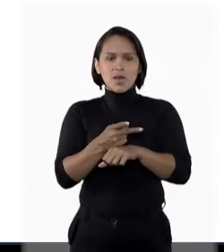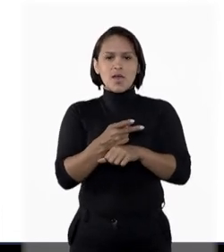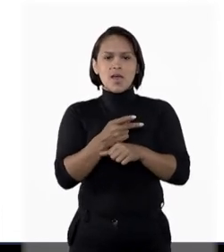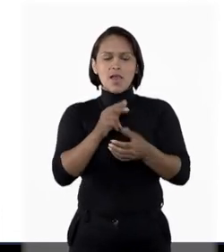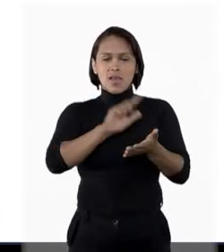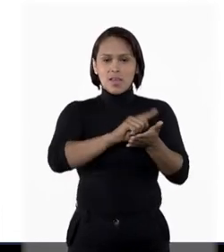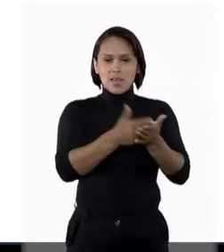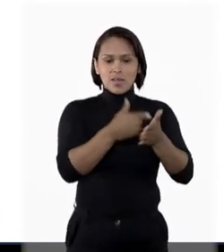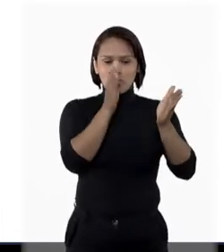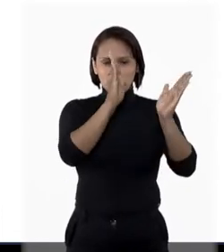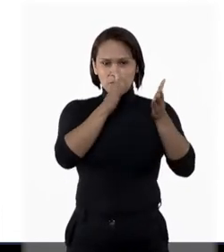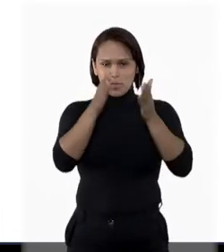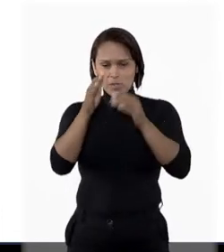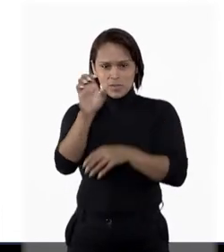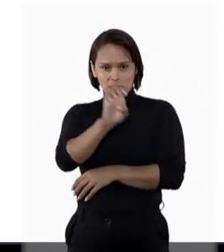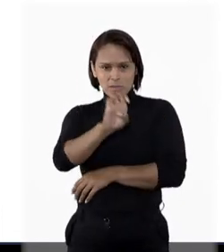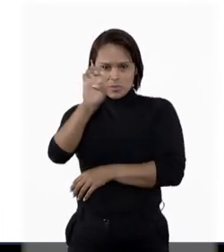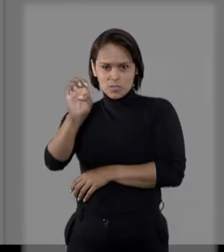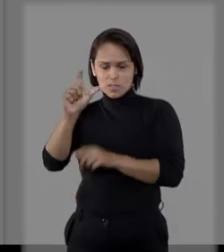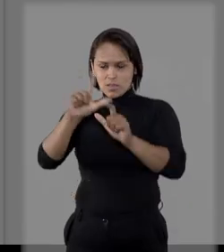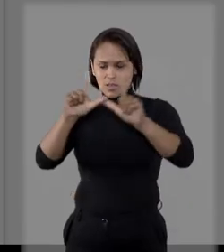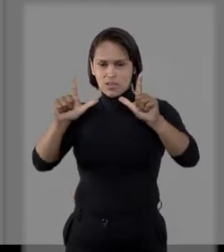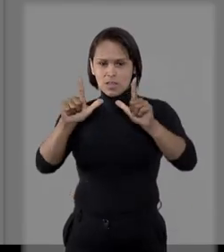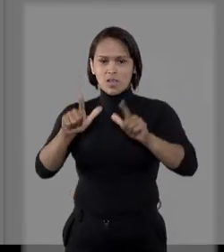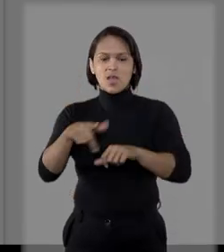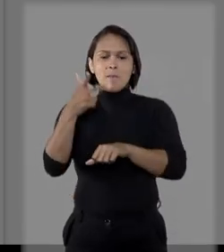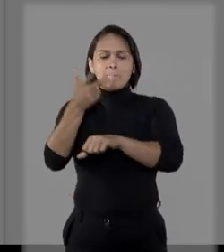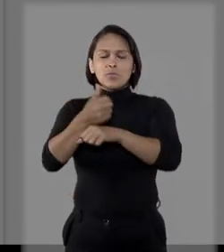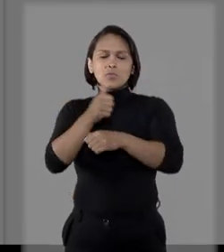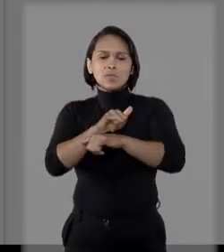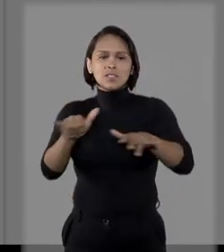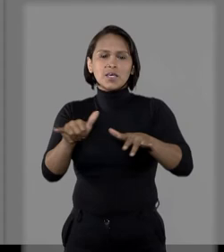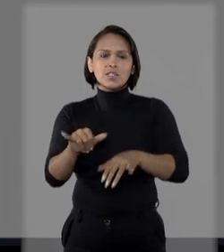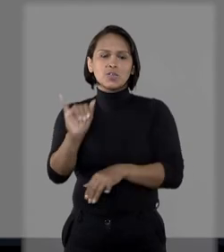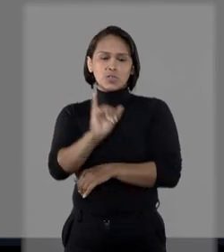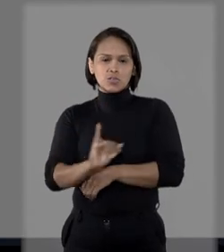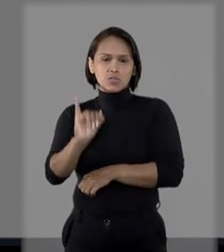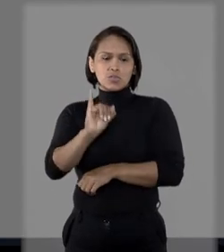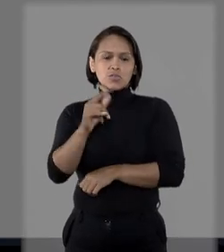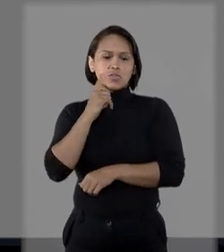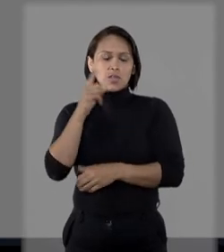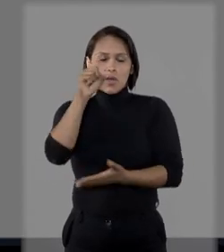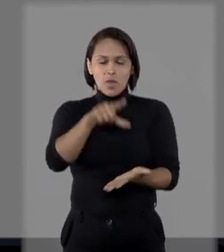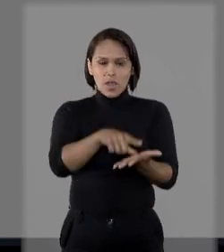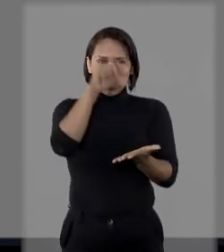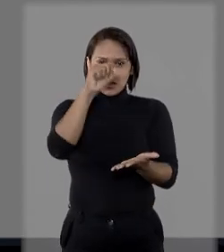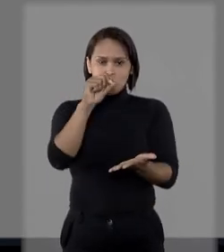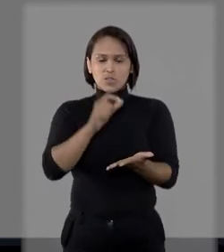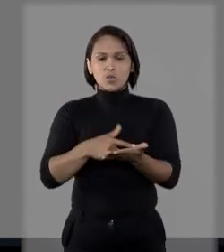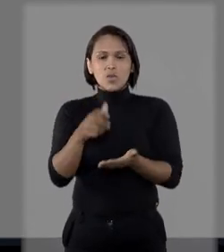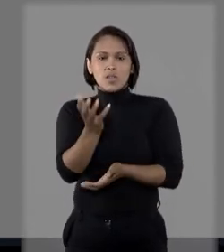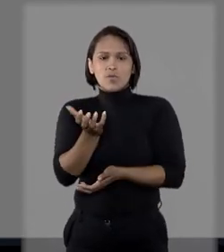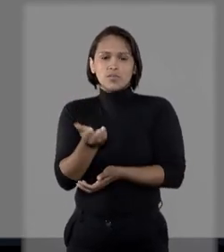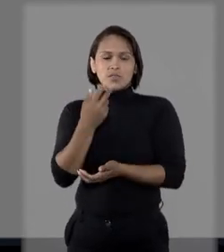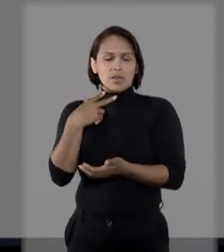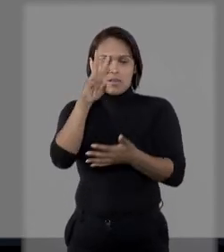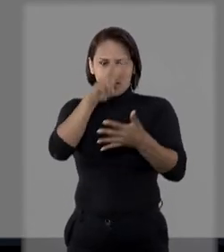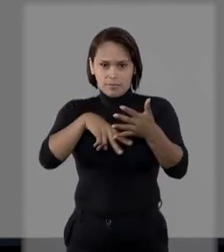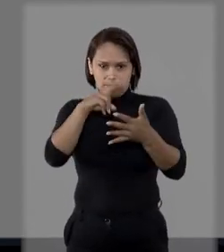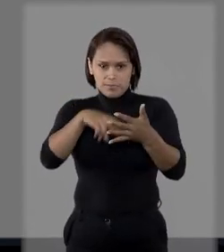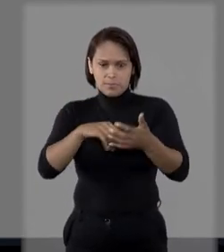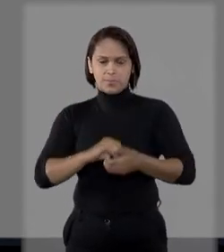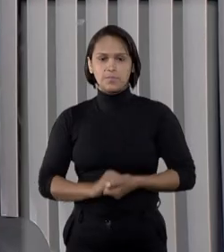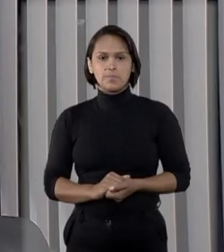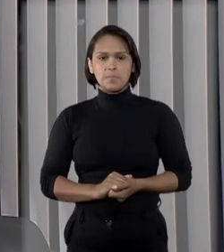Biblioteca, no lado esquerdo da página, Publicações Institucionais, e selecionar coletânea de atos normativos do